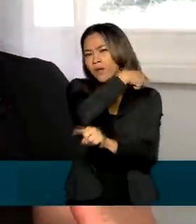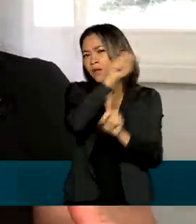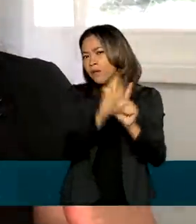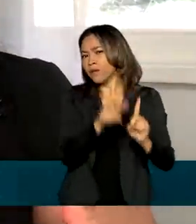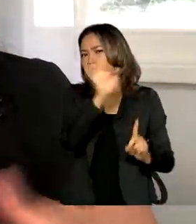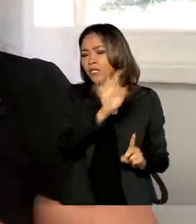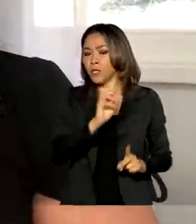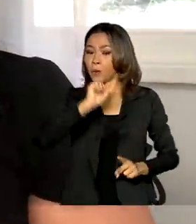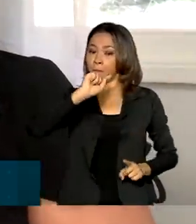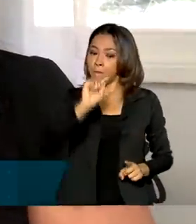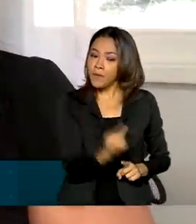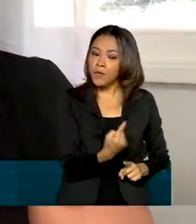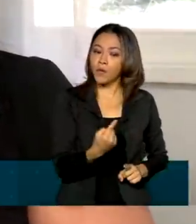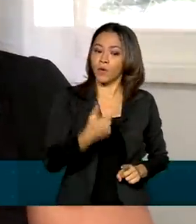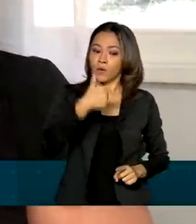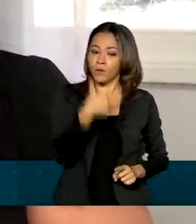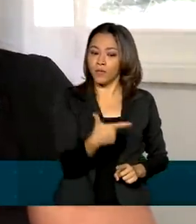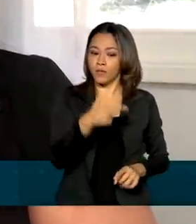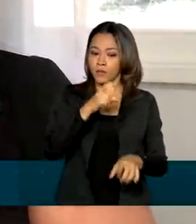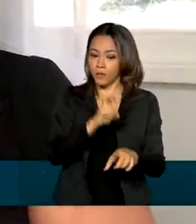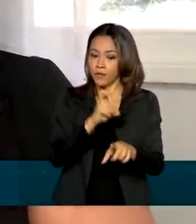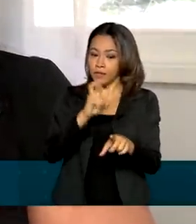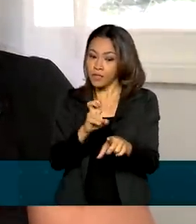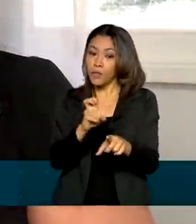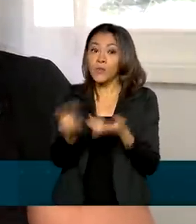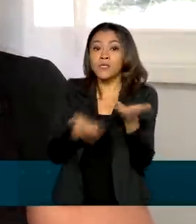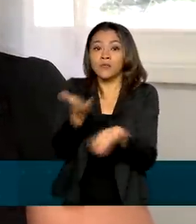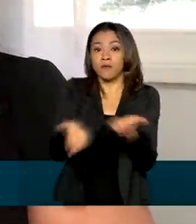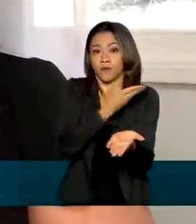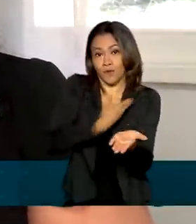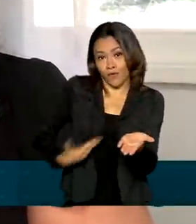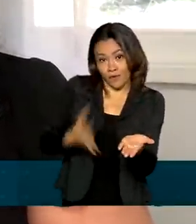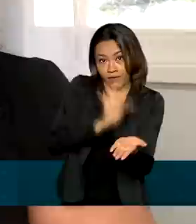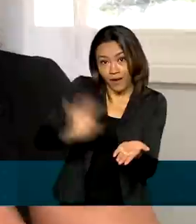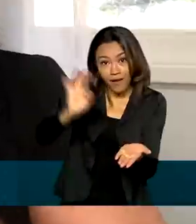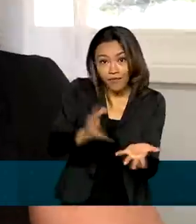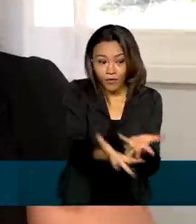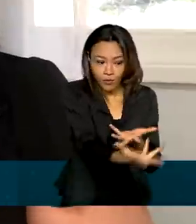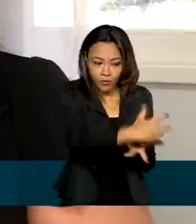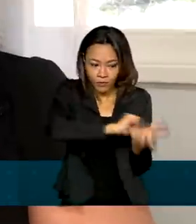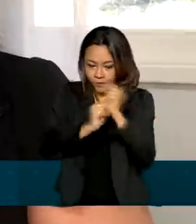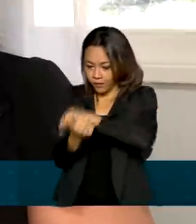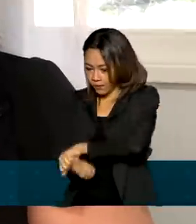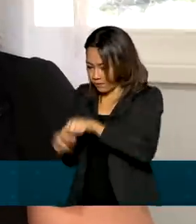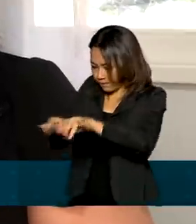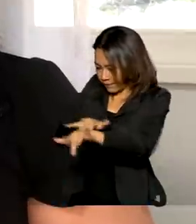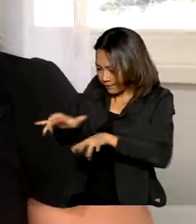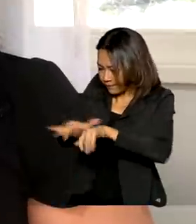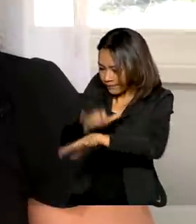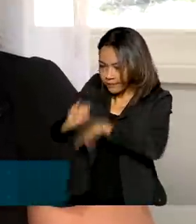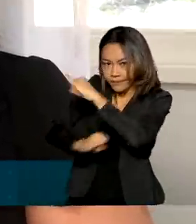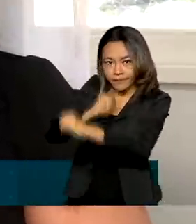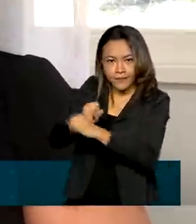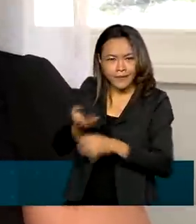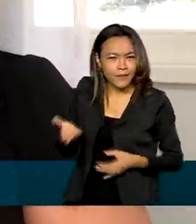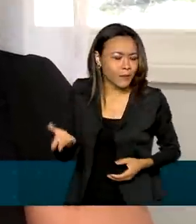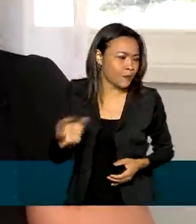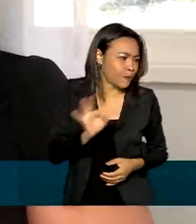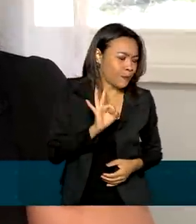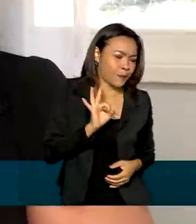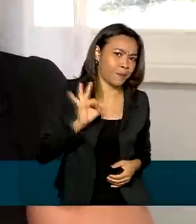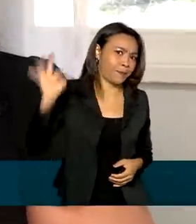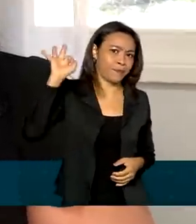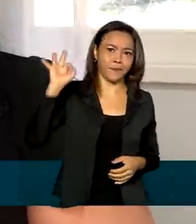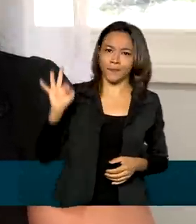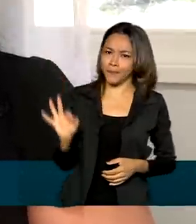.255 serviços do governo federal foram transformados em digitais. A economia, com a digitalização desses serviços,